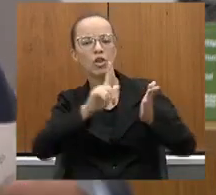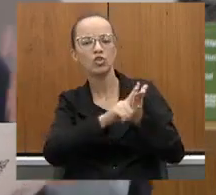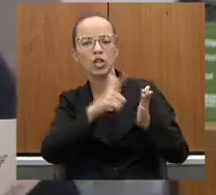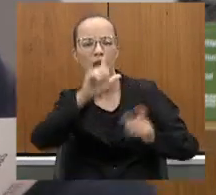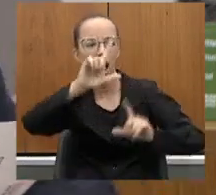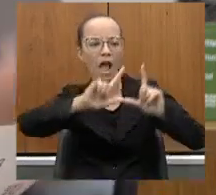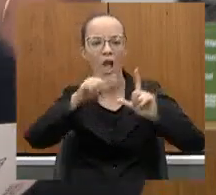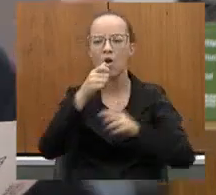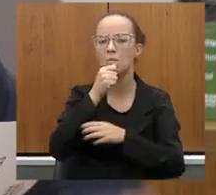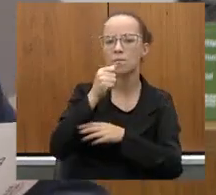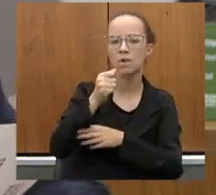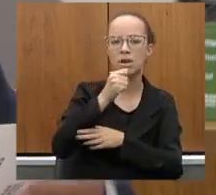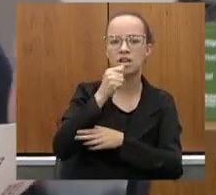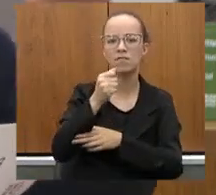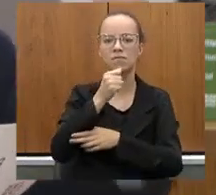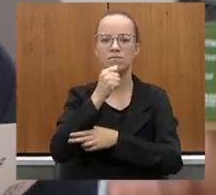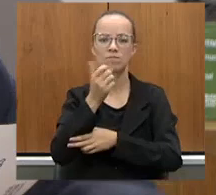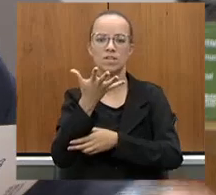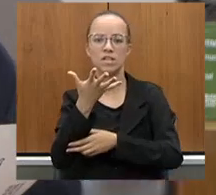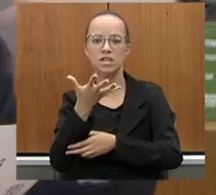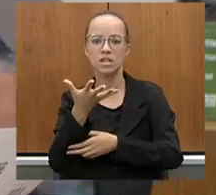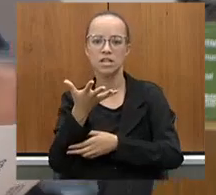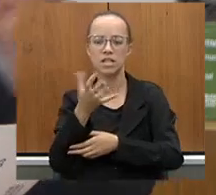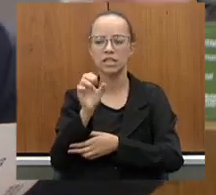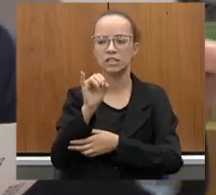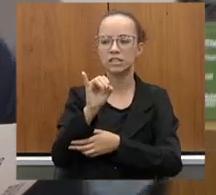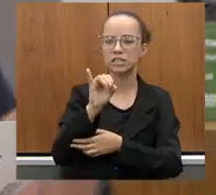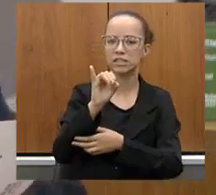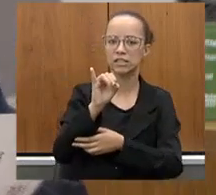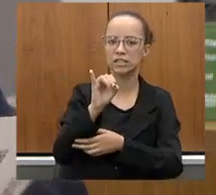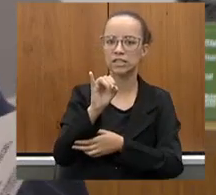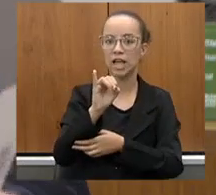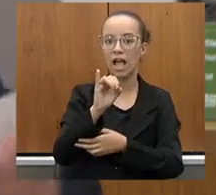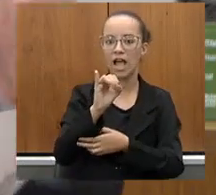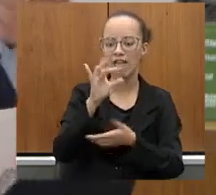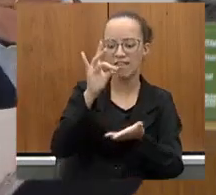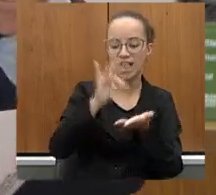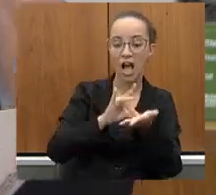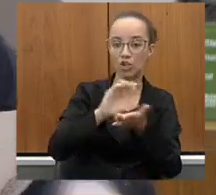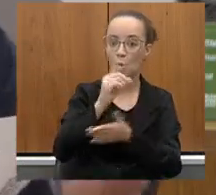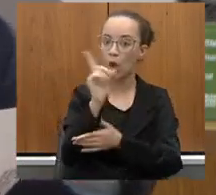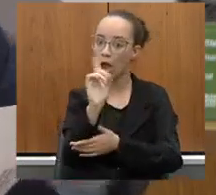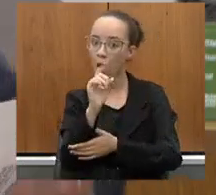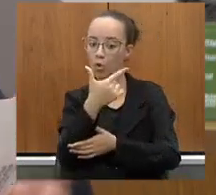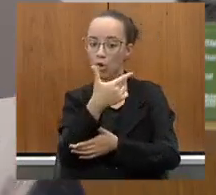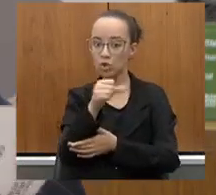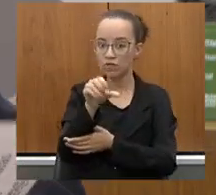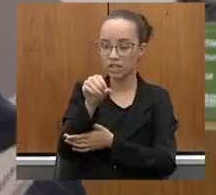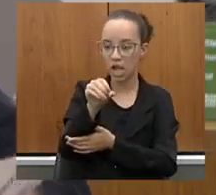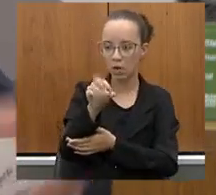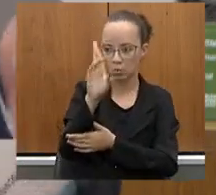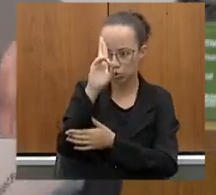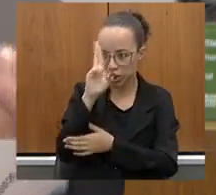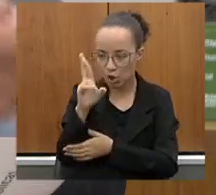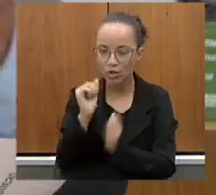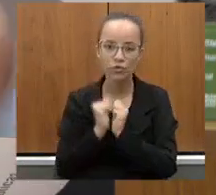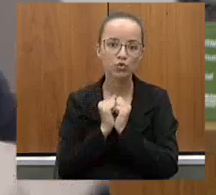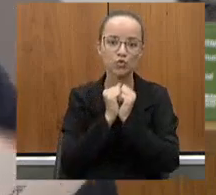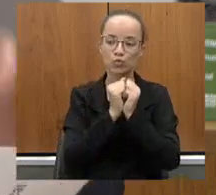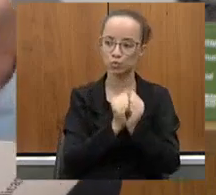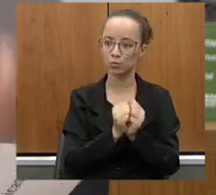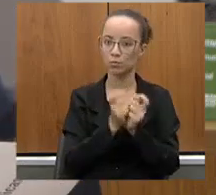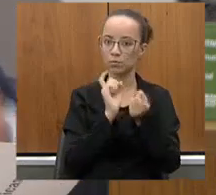que estavam articulando, sabendo se era ou não realidade a 290, V. Exª esteve comigo em uma audiência